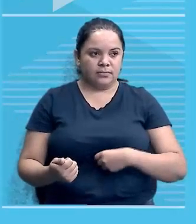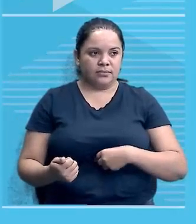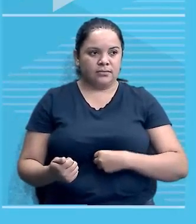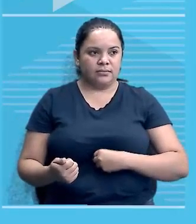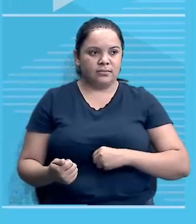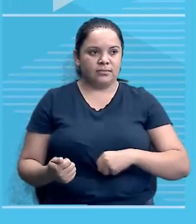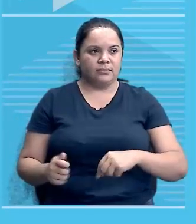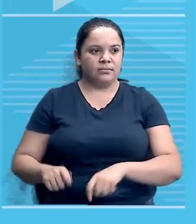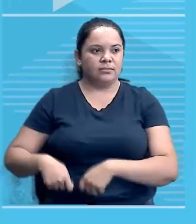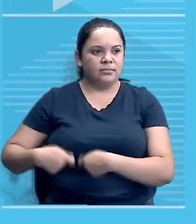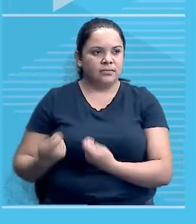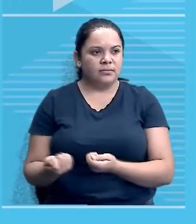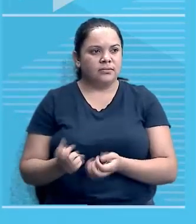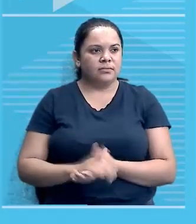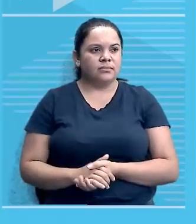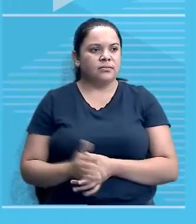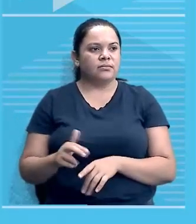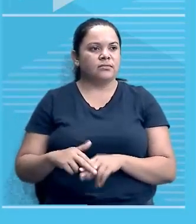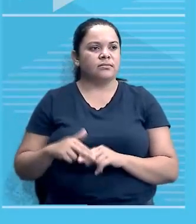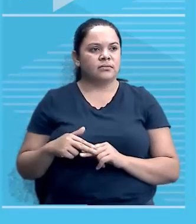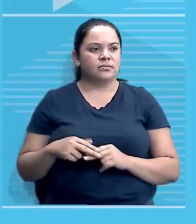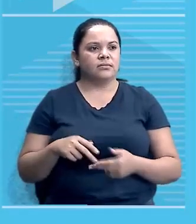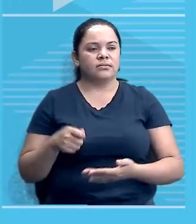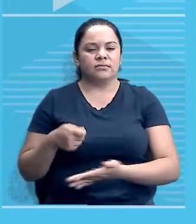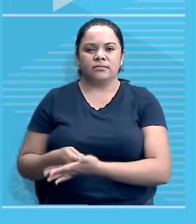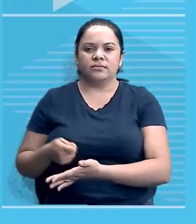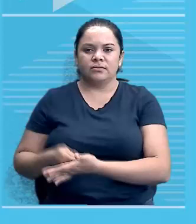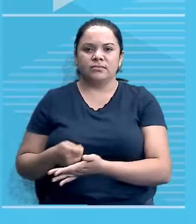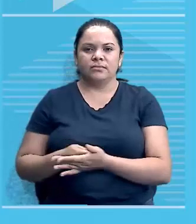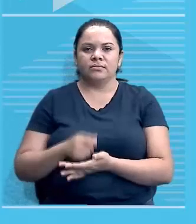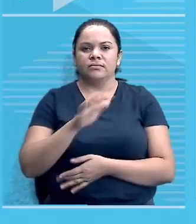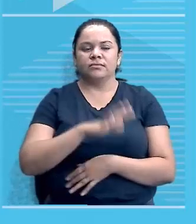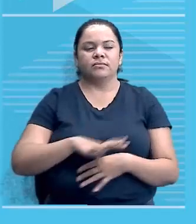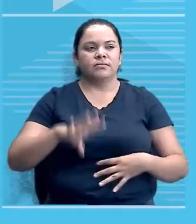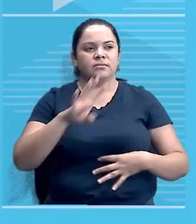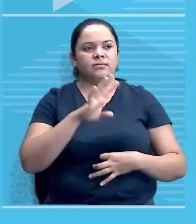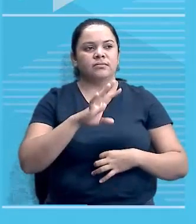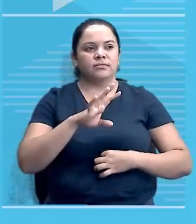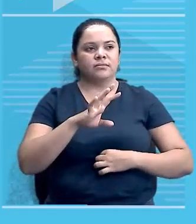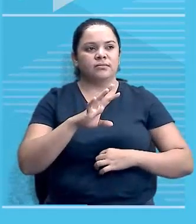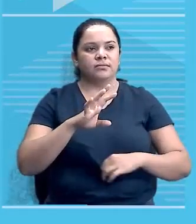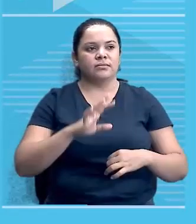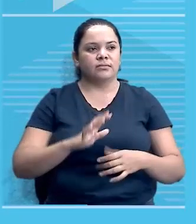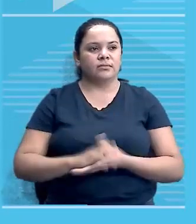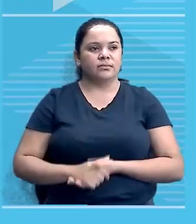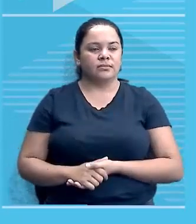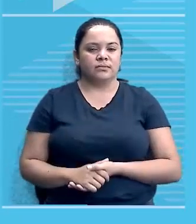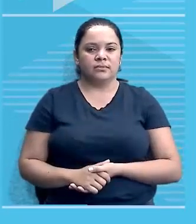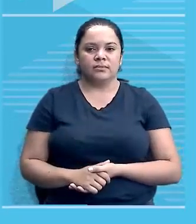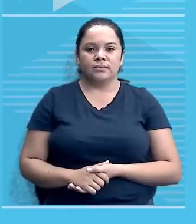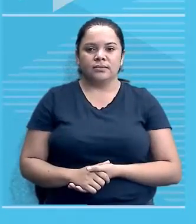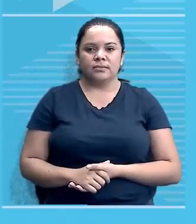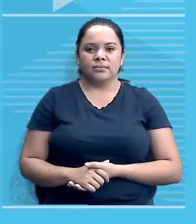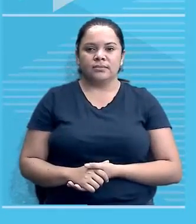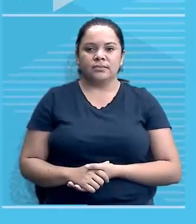pelos europeus. Desde a aula passada, que nós estamos comentando alguns